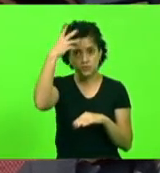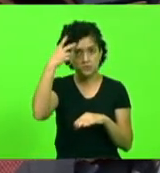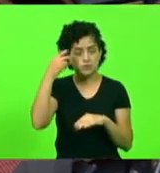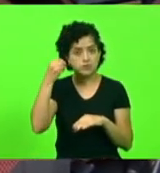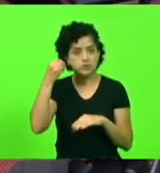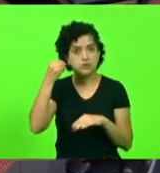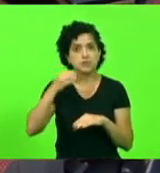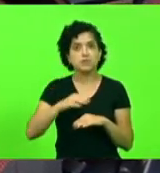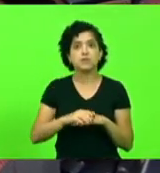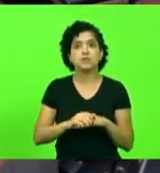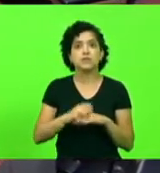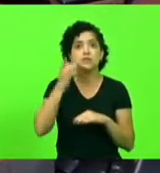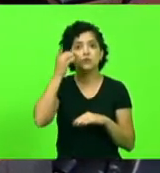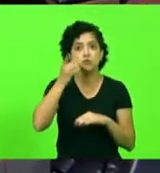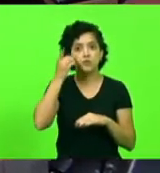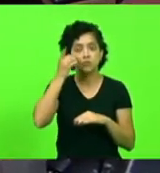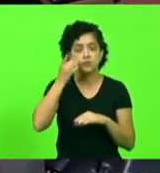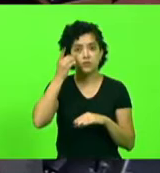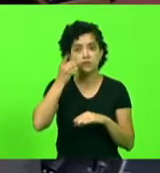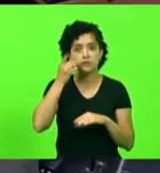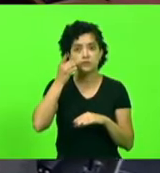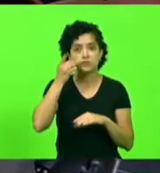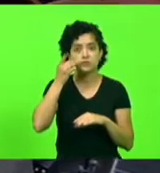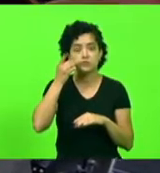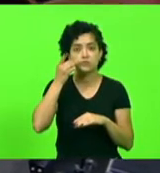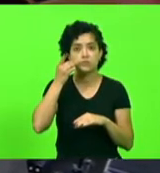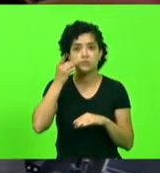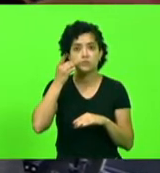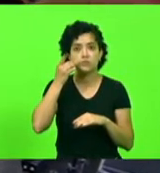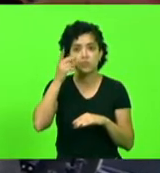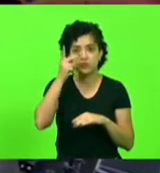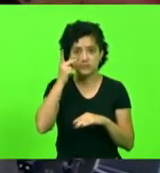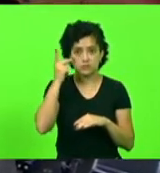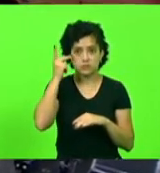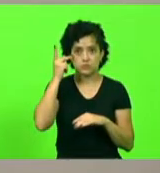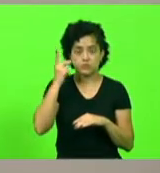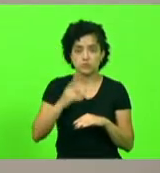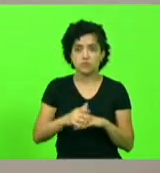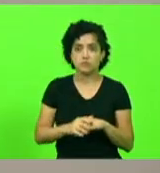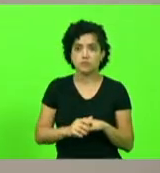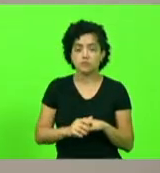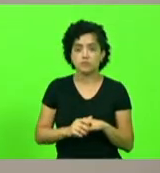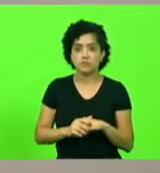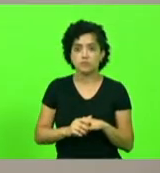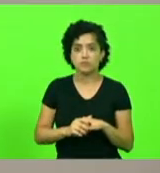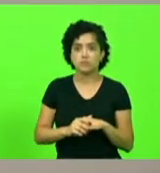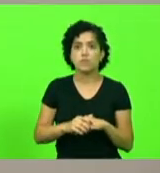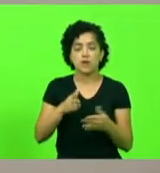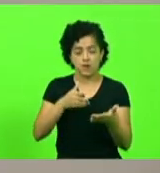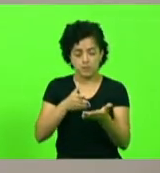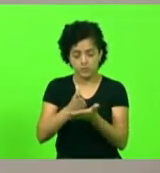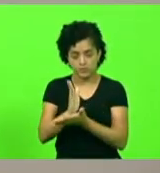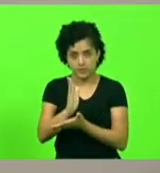e do deputado Celso Zucchi. Aprovada a moção.